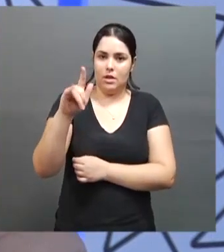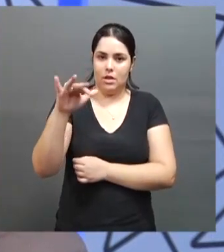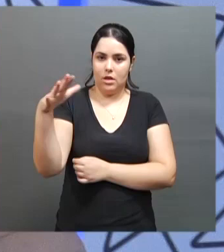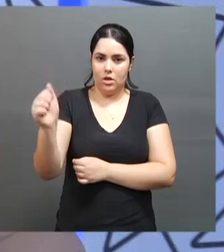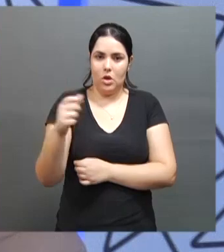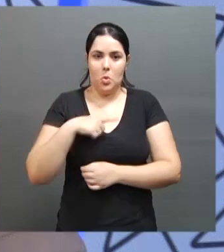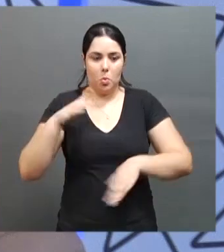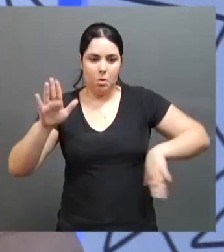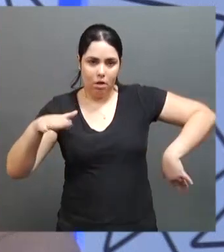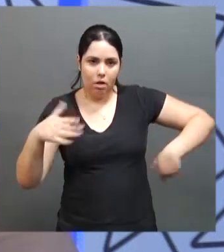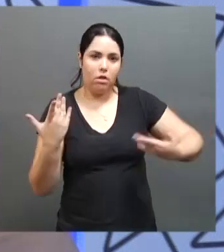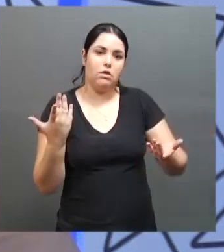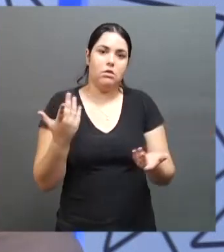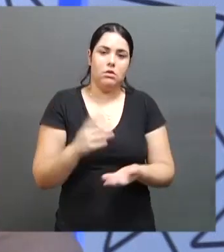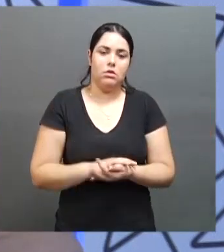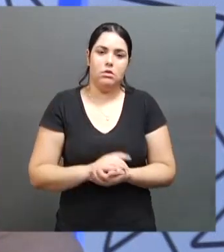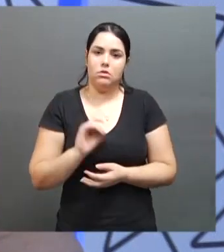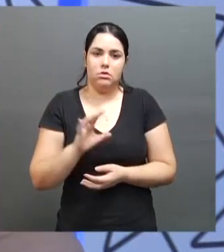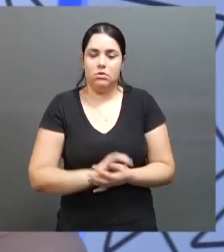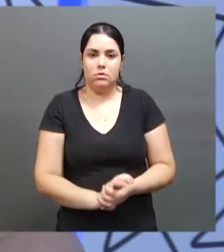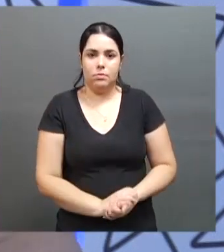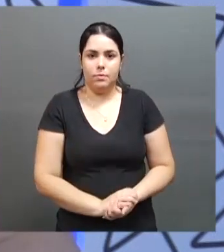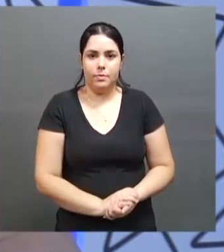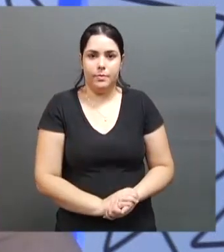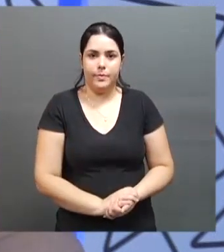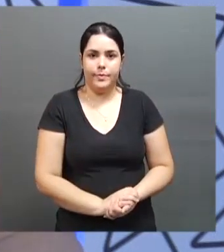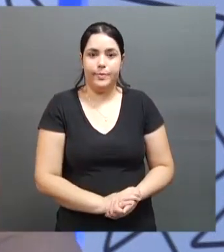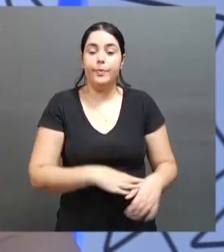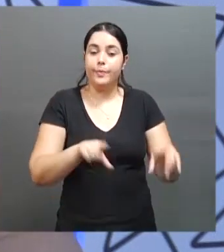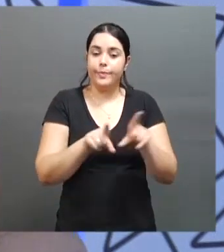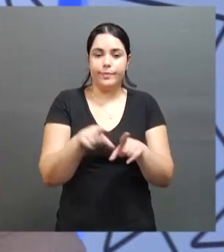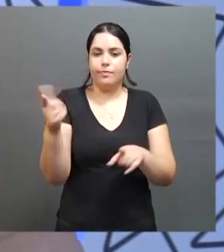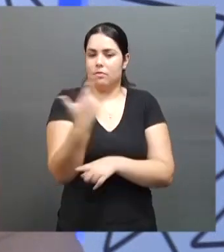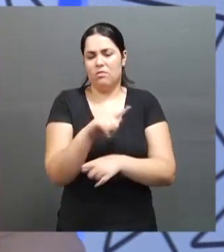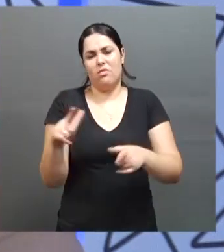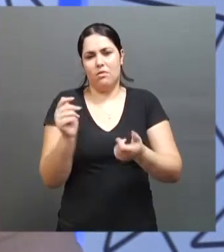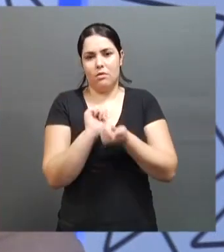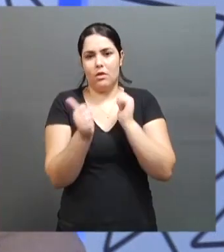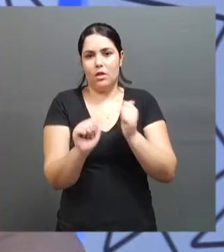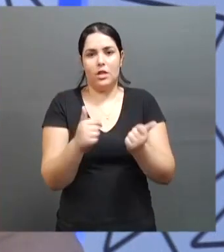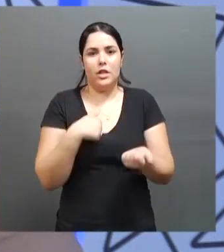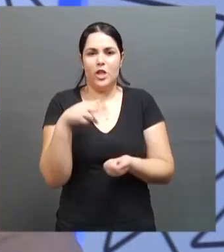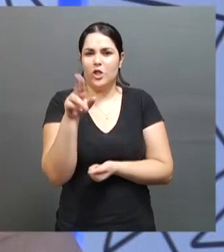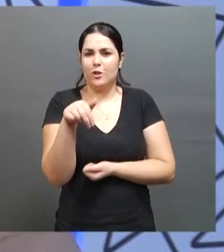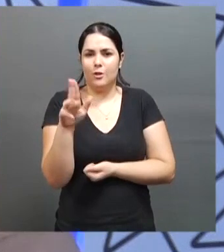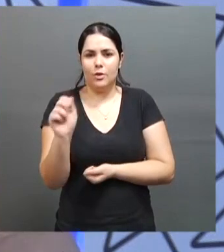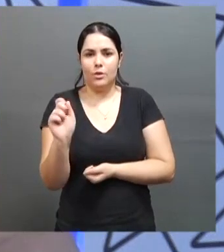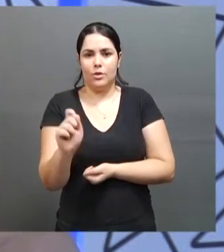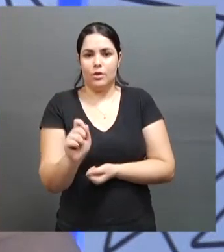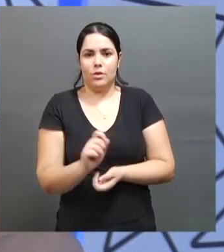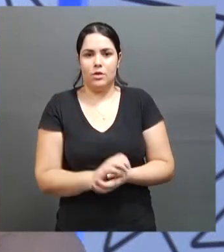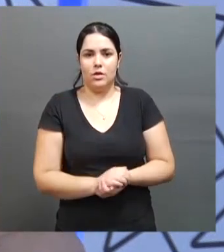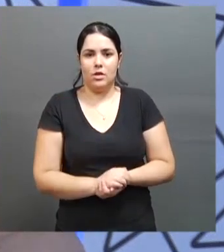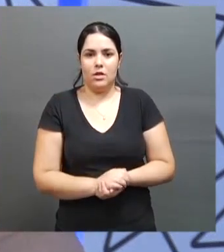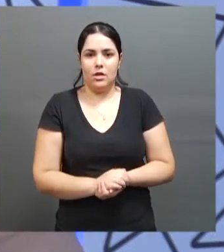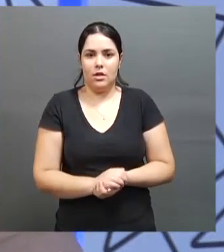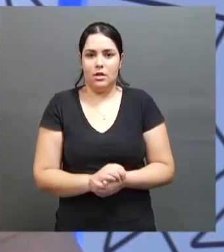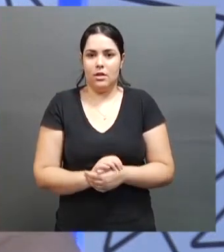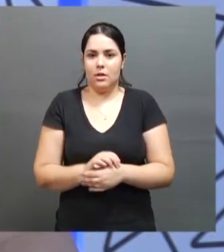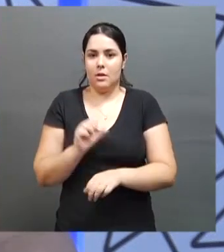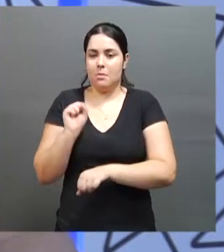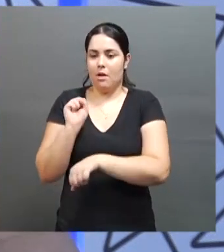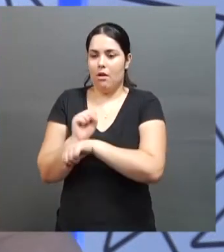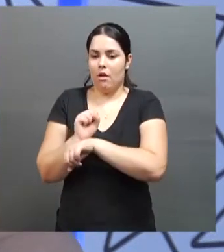terapia só, sabe? E outras atividades. Nunca fui, assim, uma pessoa de ficar quieta em casa.